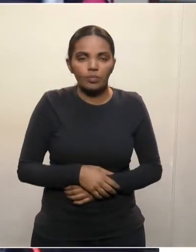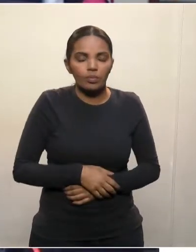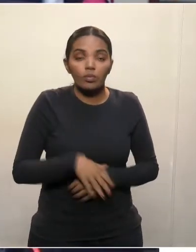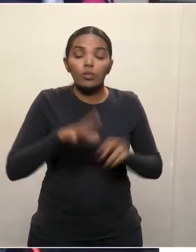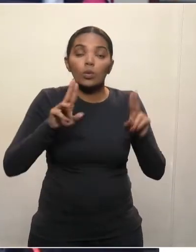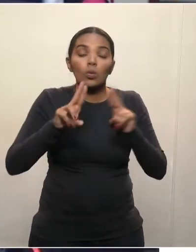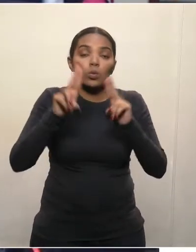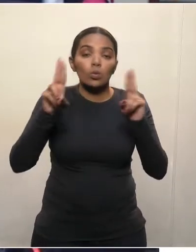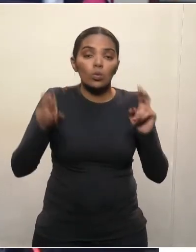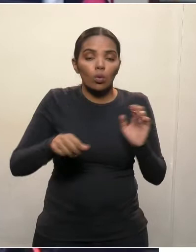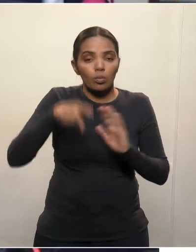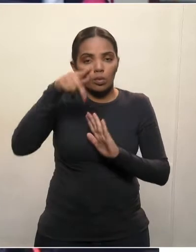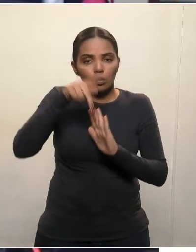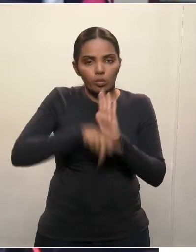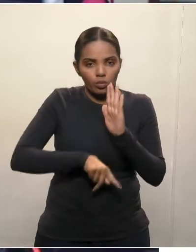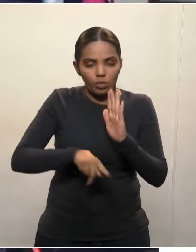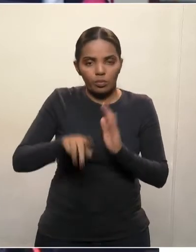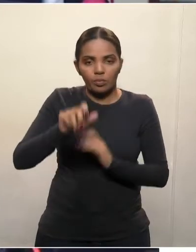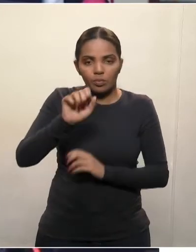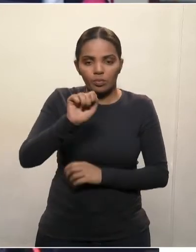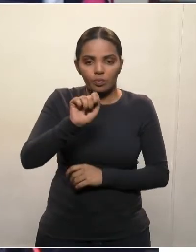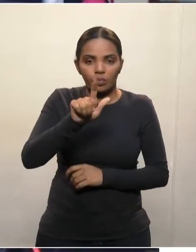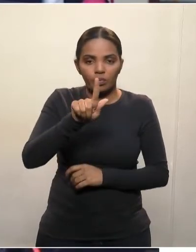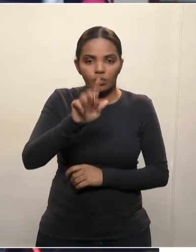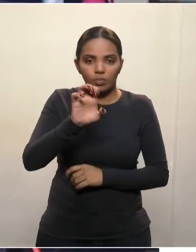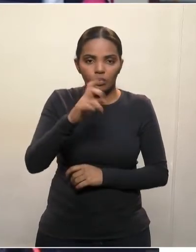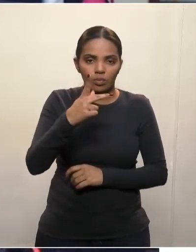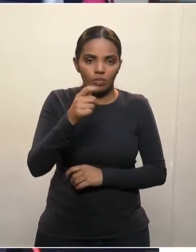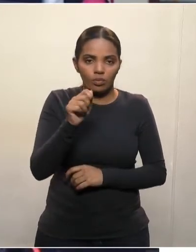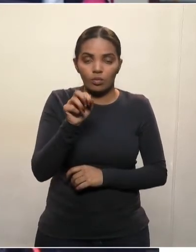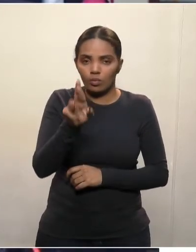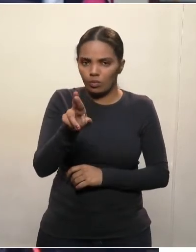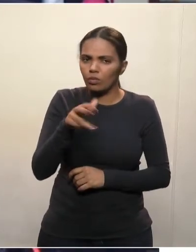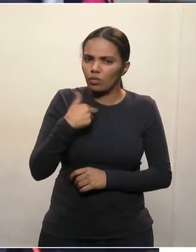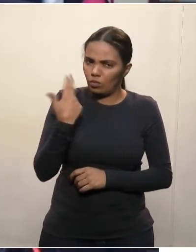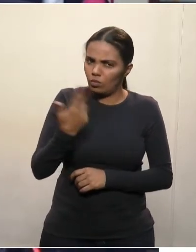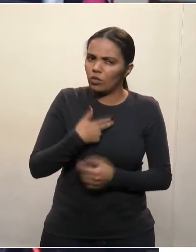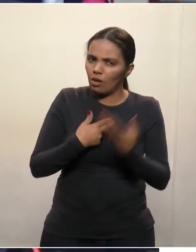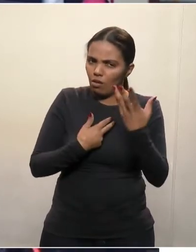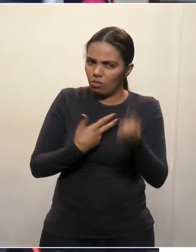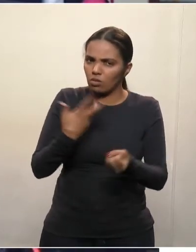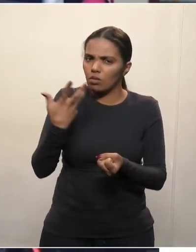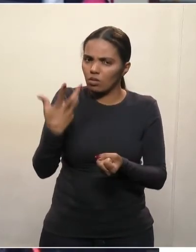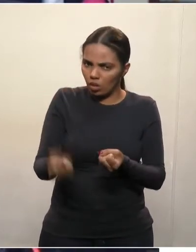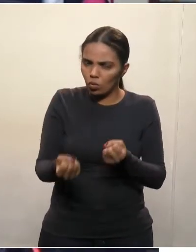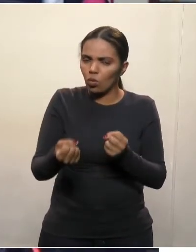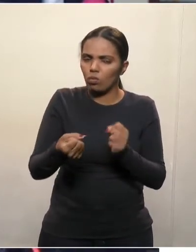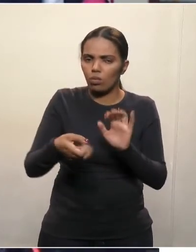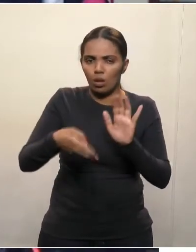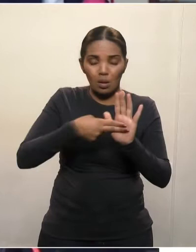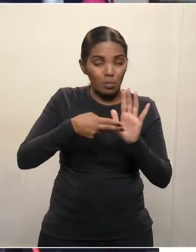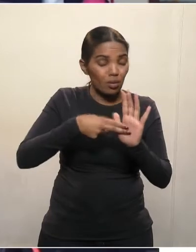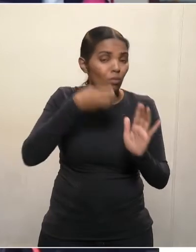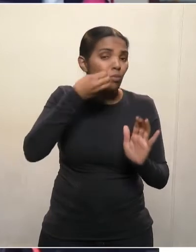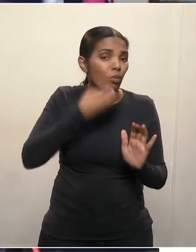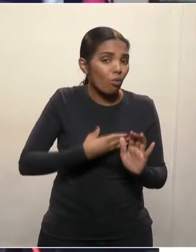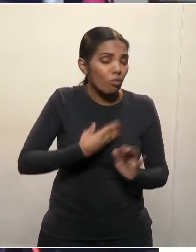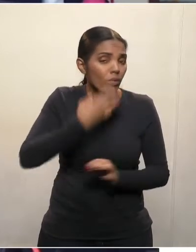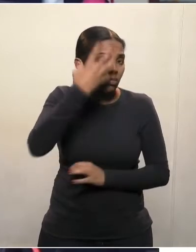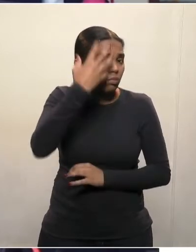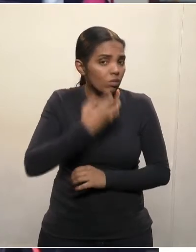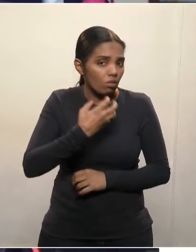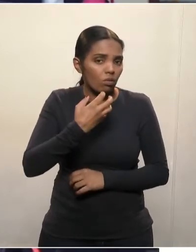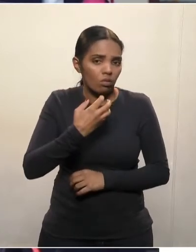fizemos uma discussão com os nossos deputados aqui. Estamos aguardando uma série de amendas sérias, positivas, e que